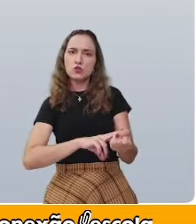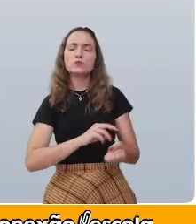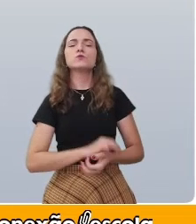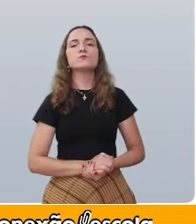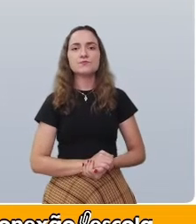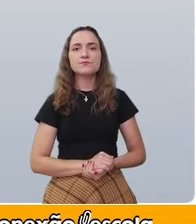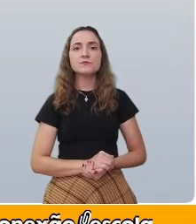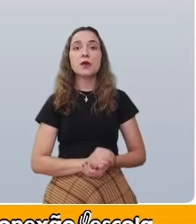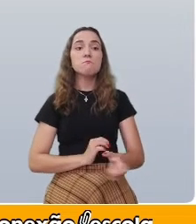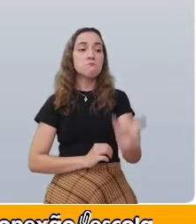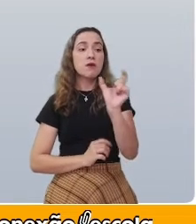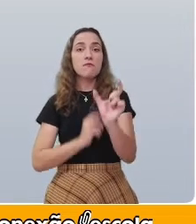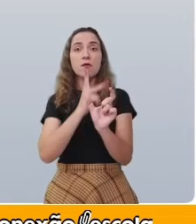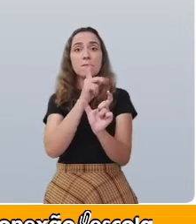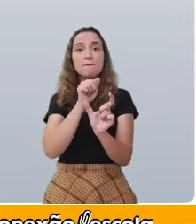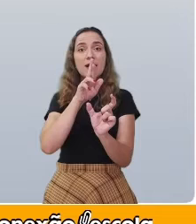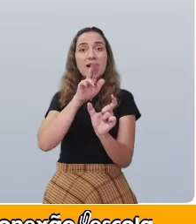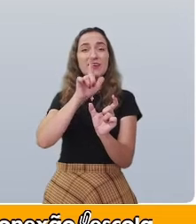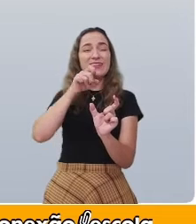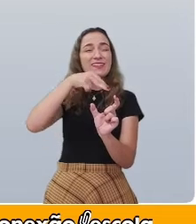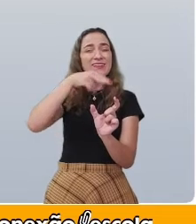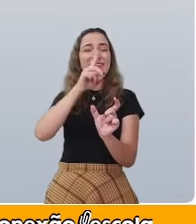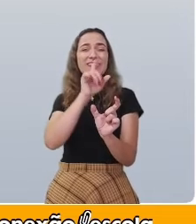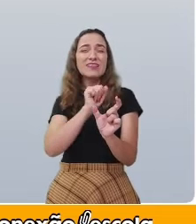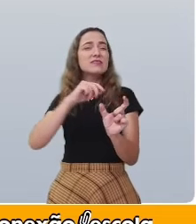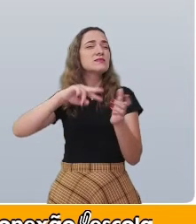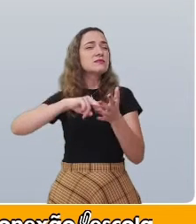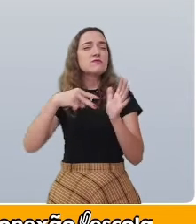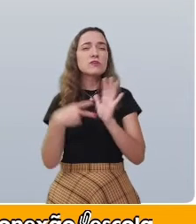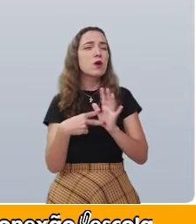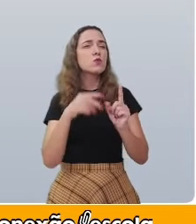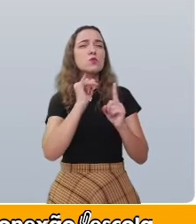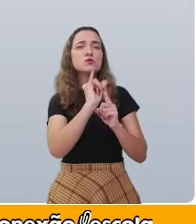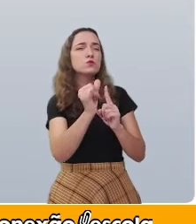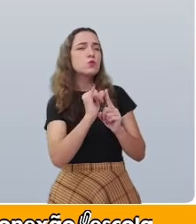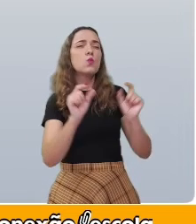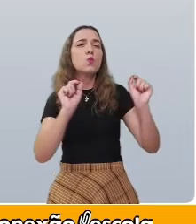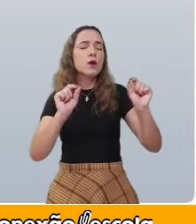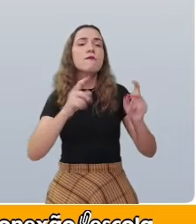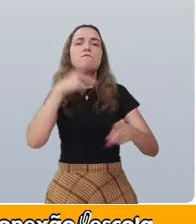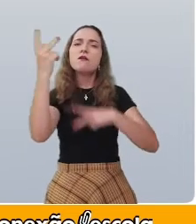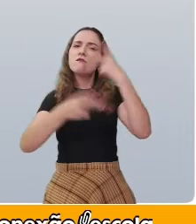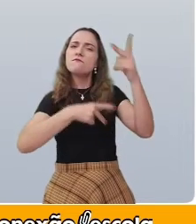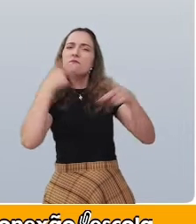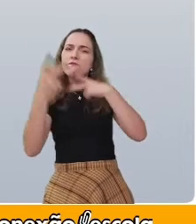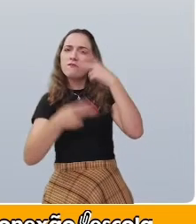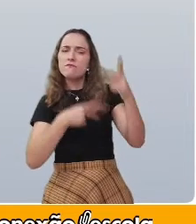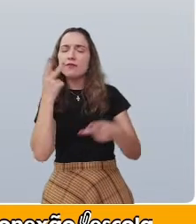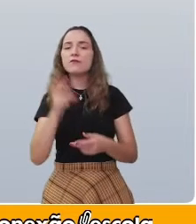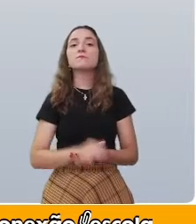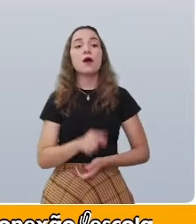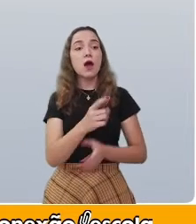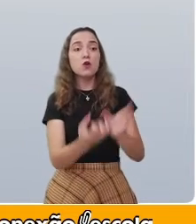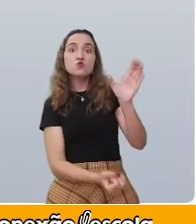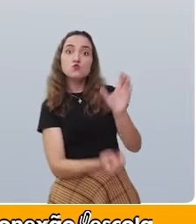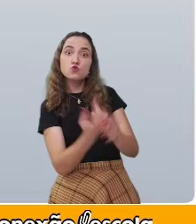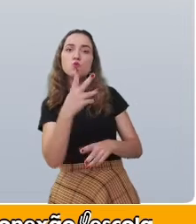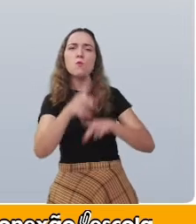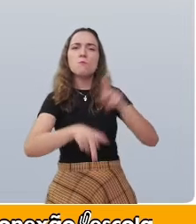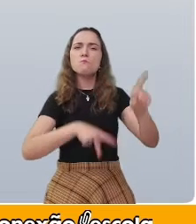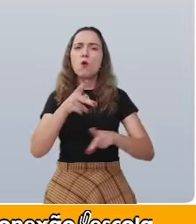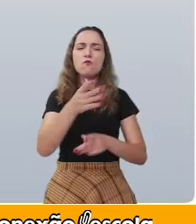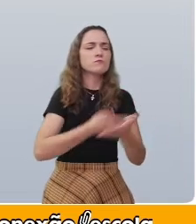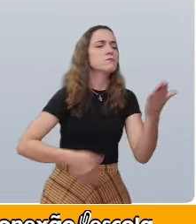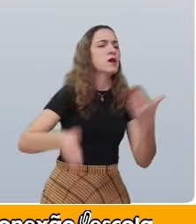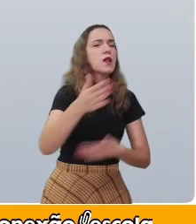significado da palavra parlenda é falar muito. As parlendas surgiram da sabedoria popular